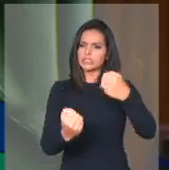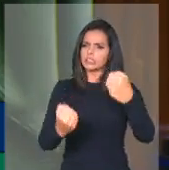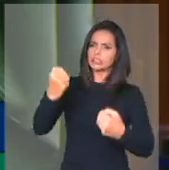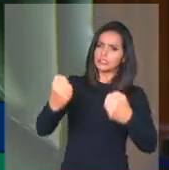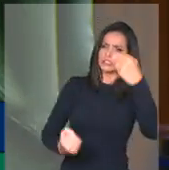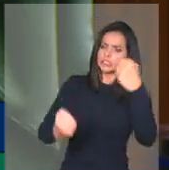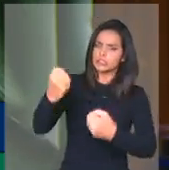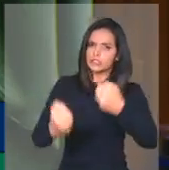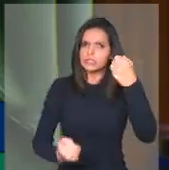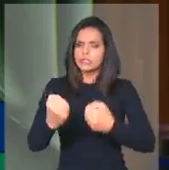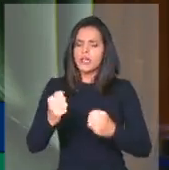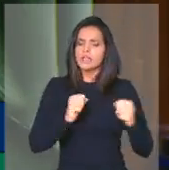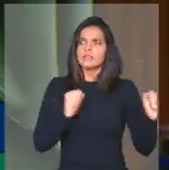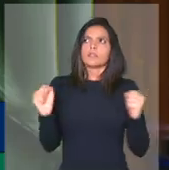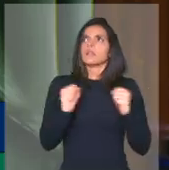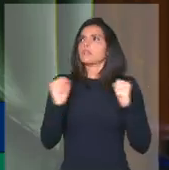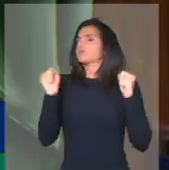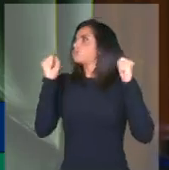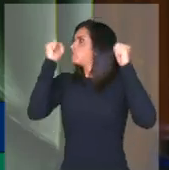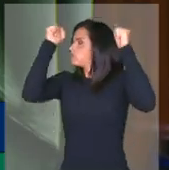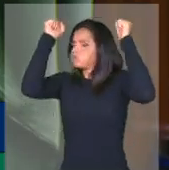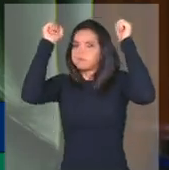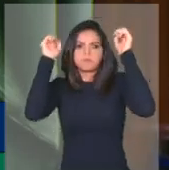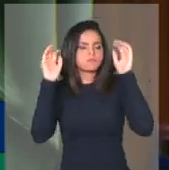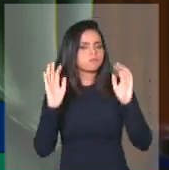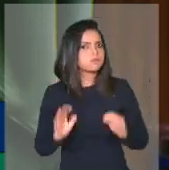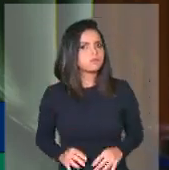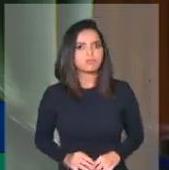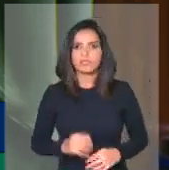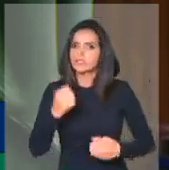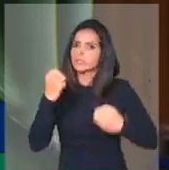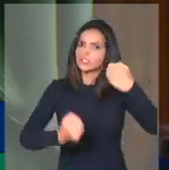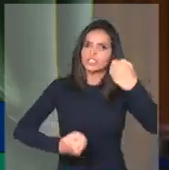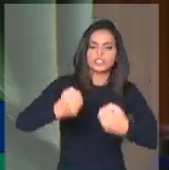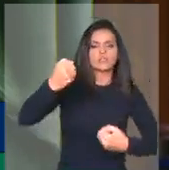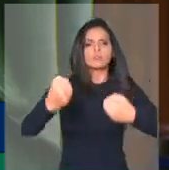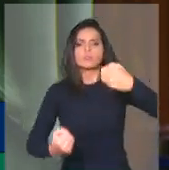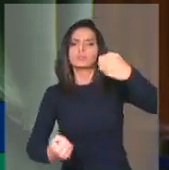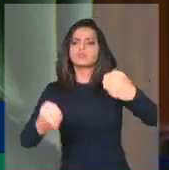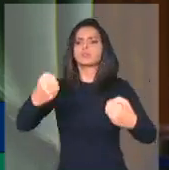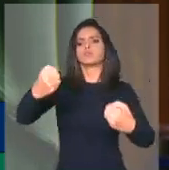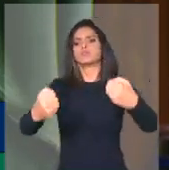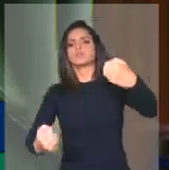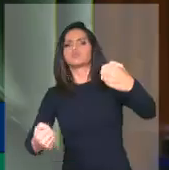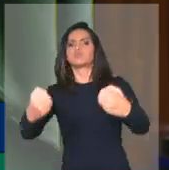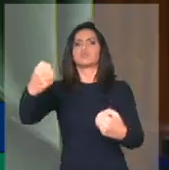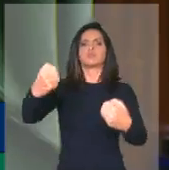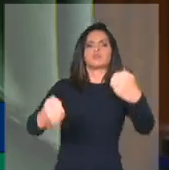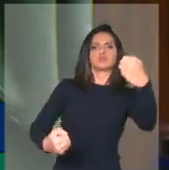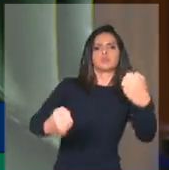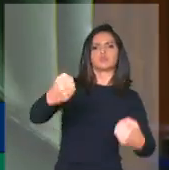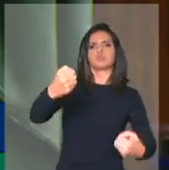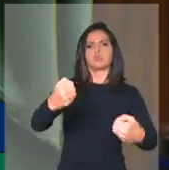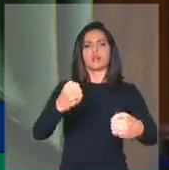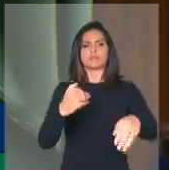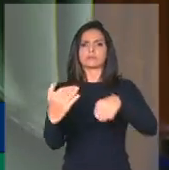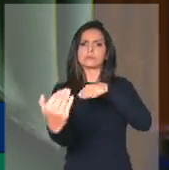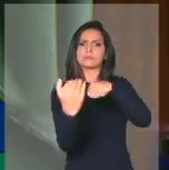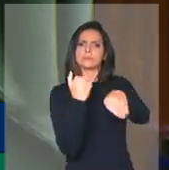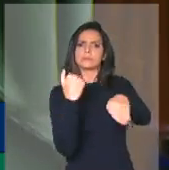estressante dirigir nesse país, inclusive dirigir nas estradas, é muito estressante,